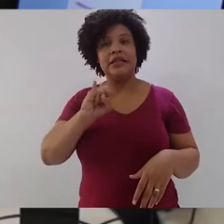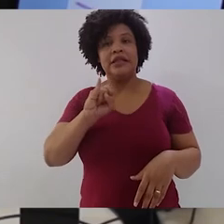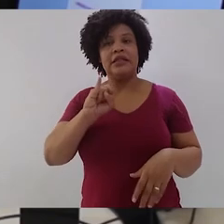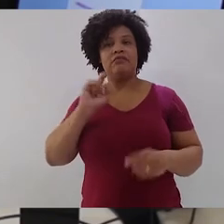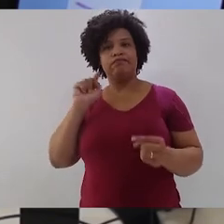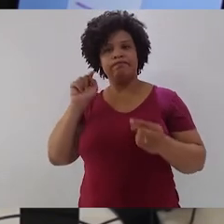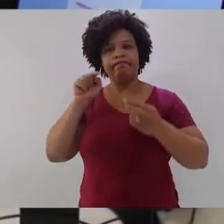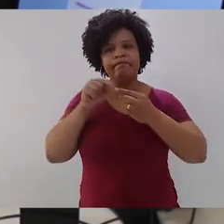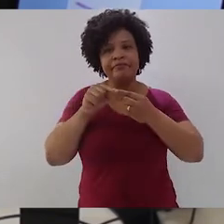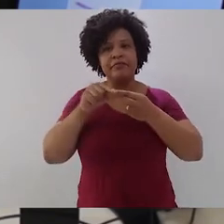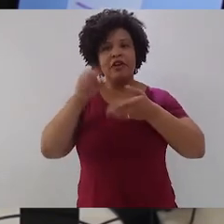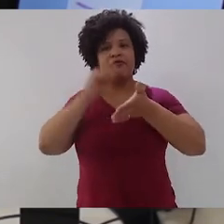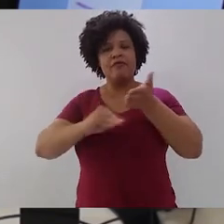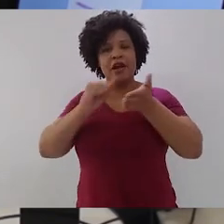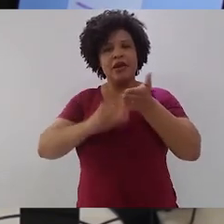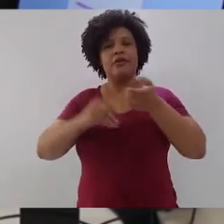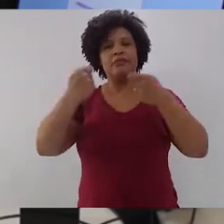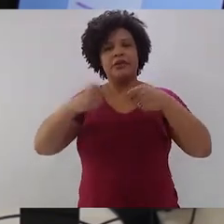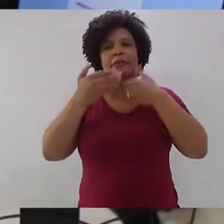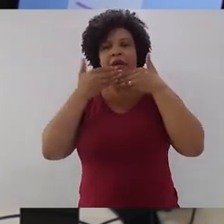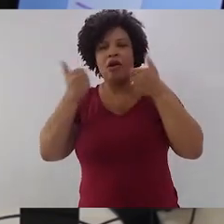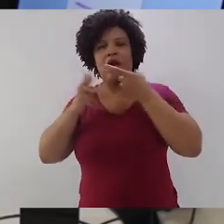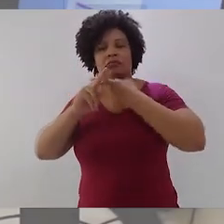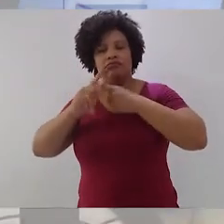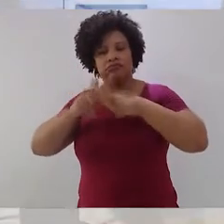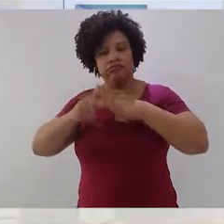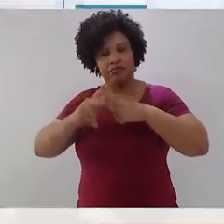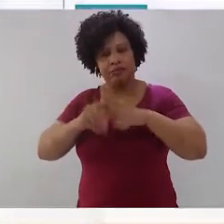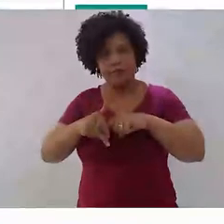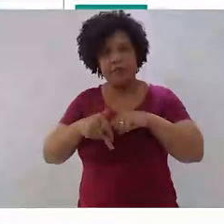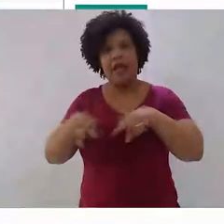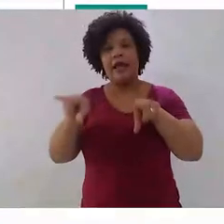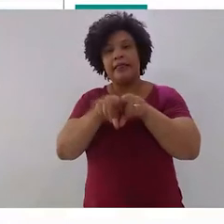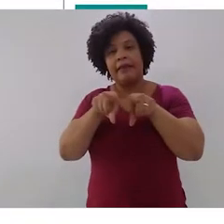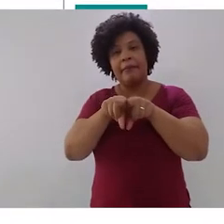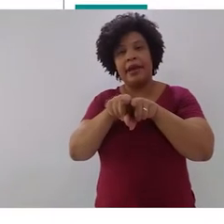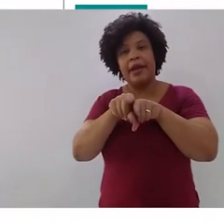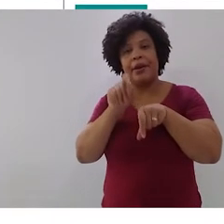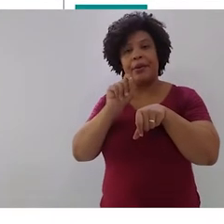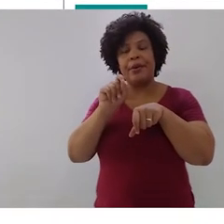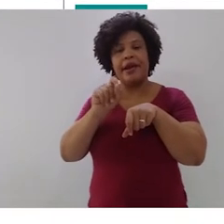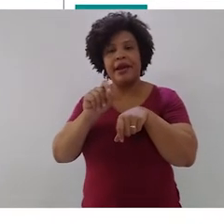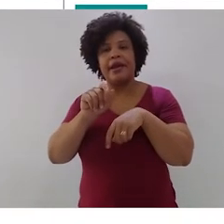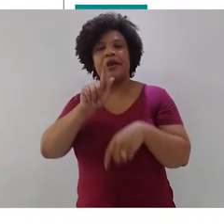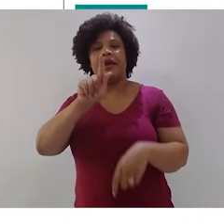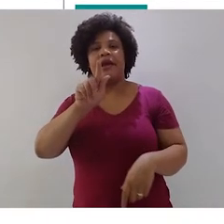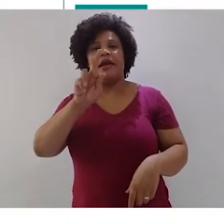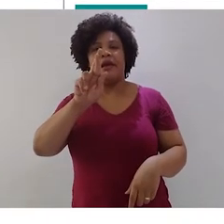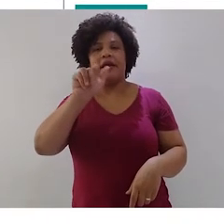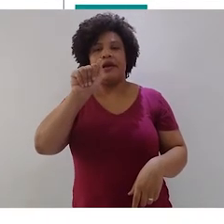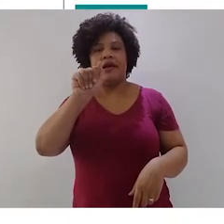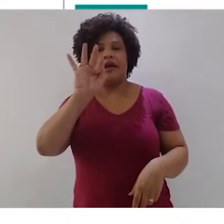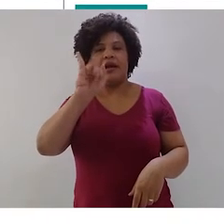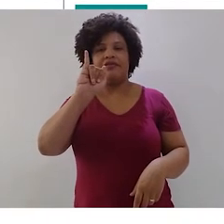aspecto que pode também ser melhorado no texto. Nós temos ainda os grafismos. Então, tem autores que falam, por exemplo,